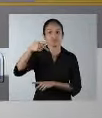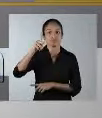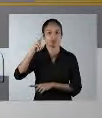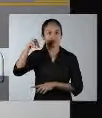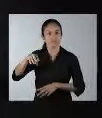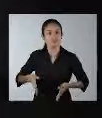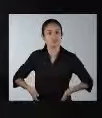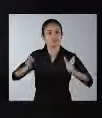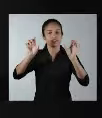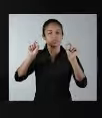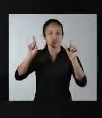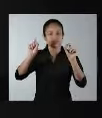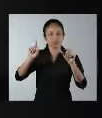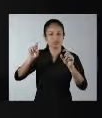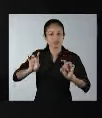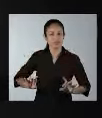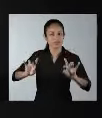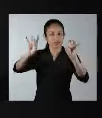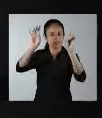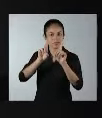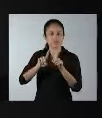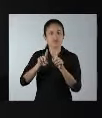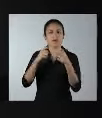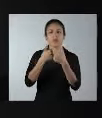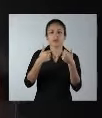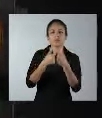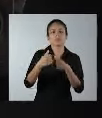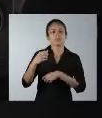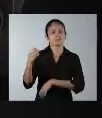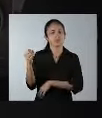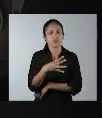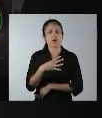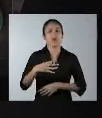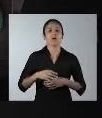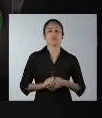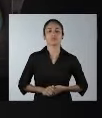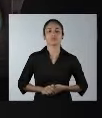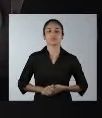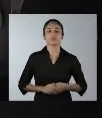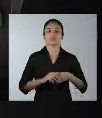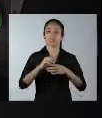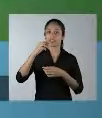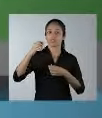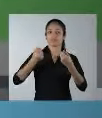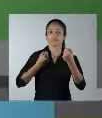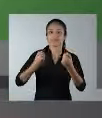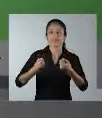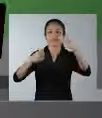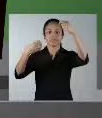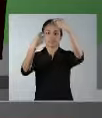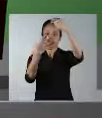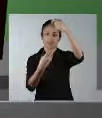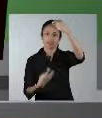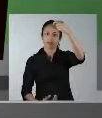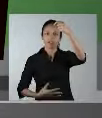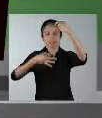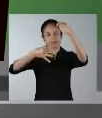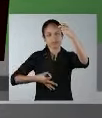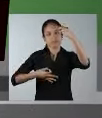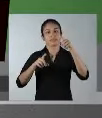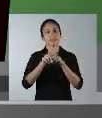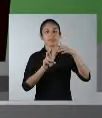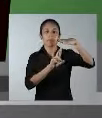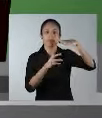de faixa exclusiva. Ônibus novos, com portas dos dois lados. Semáforos inteligentes, paradas novas e